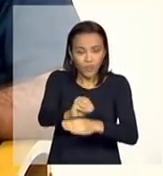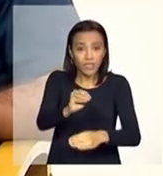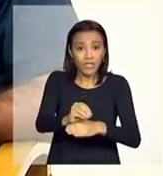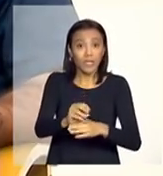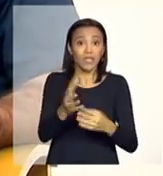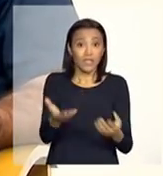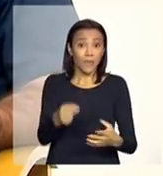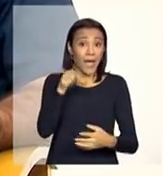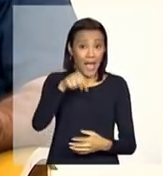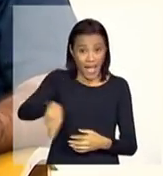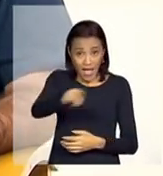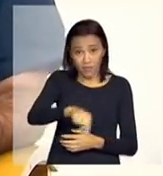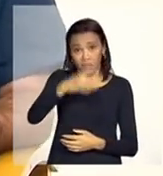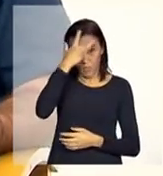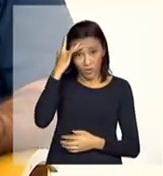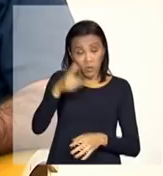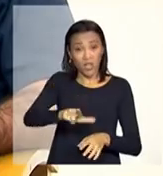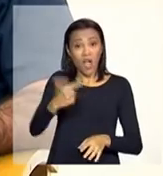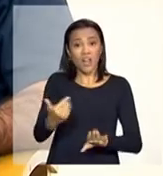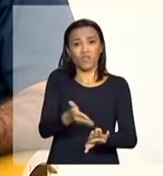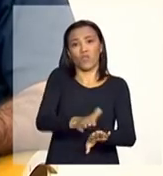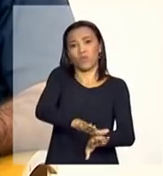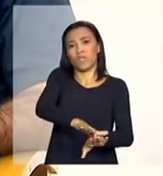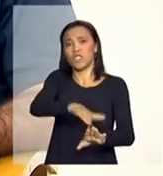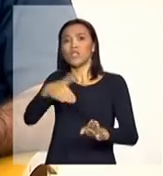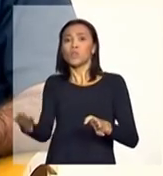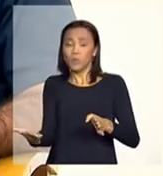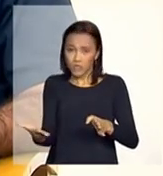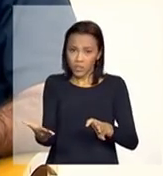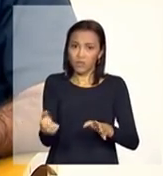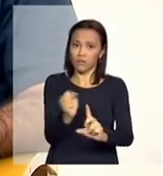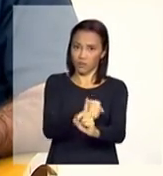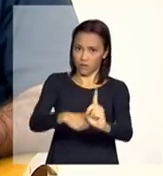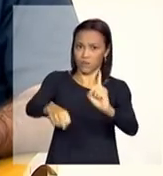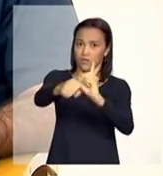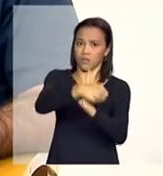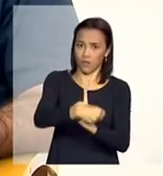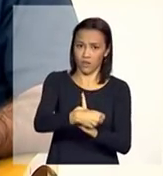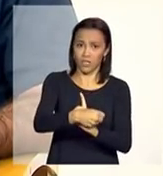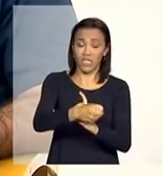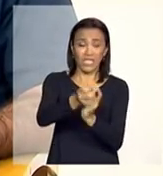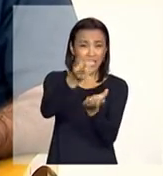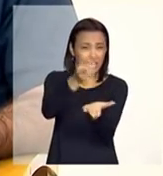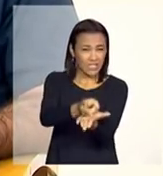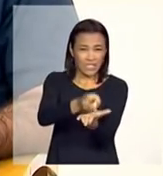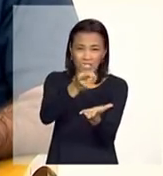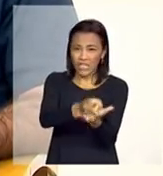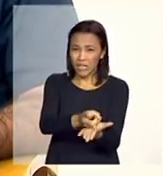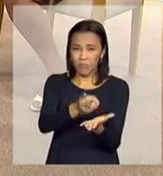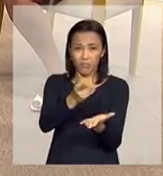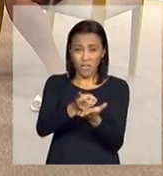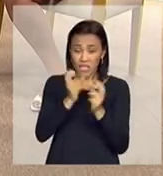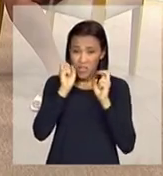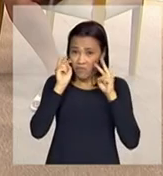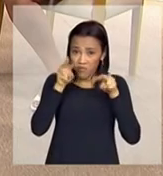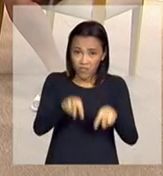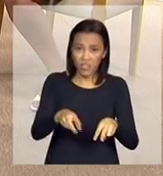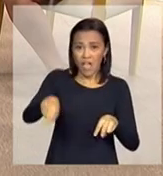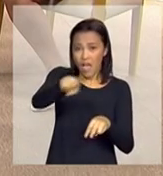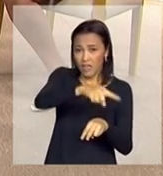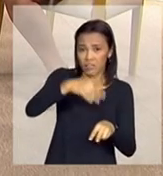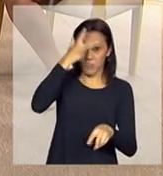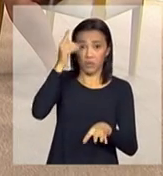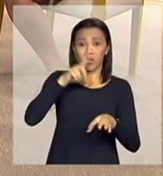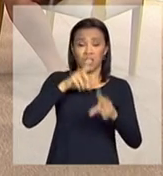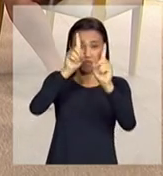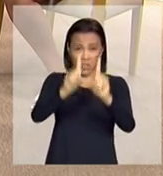historicamente, elas foram excluídas da sociedade e elas tiveram sobre elas um olhar muito marcado com relação a